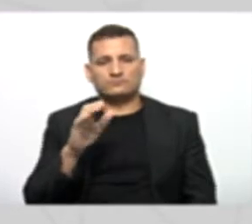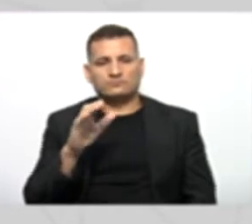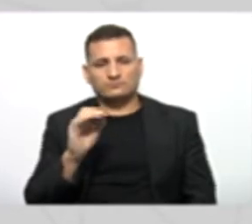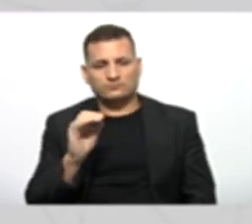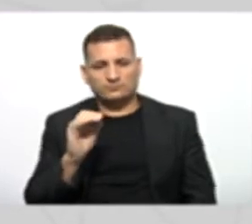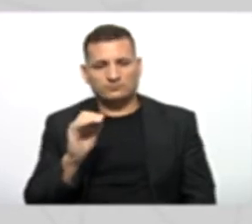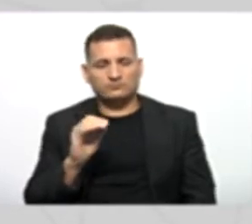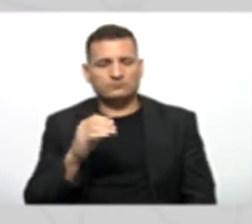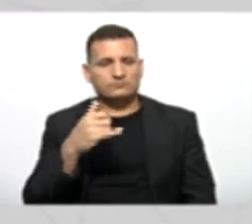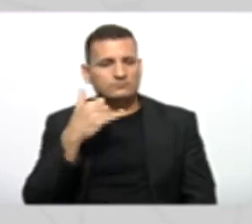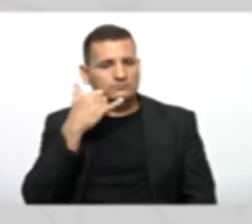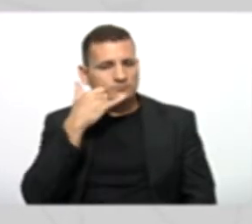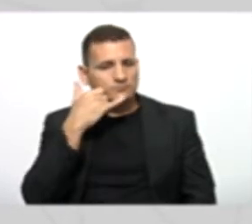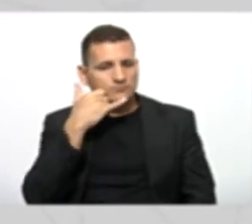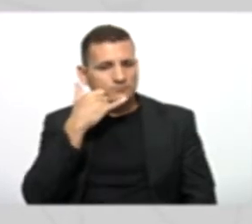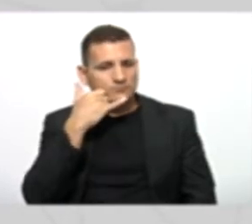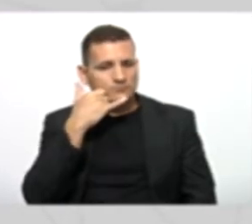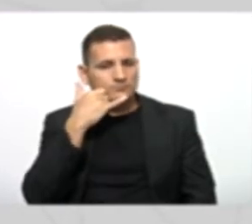Telefone